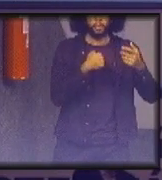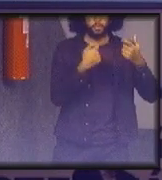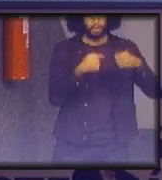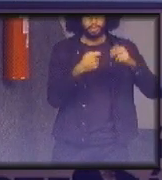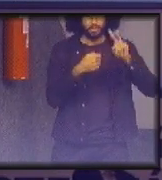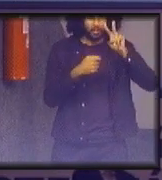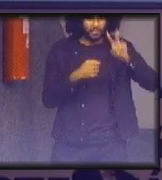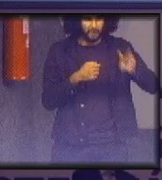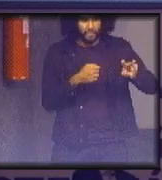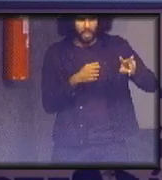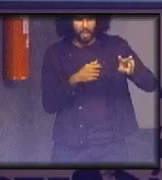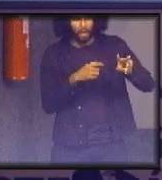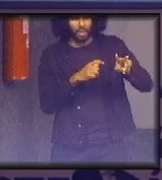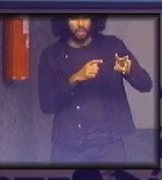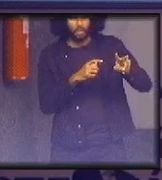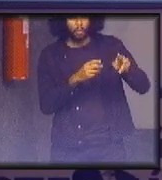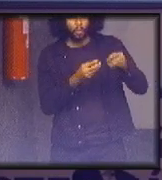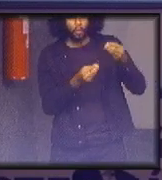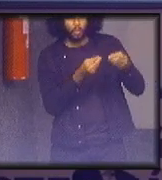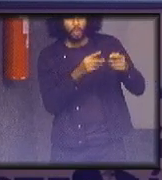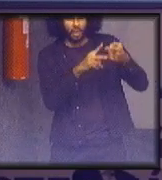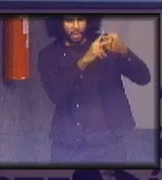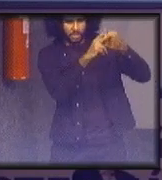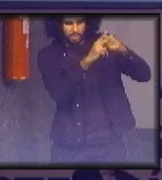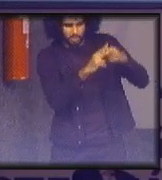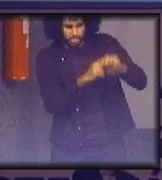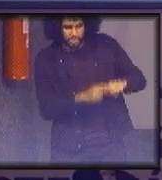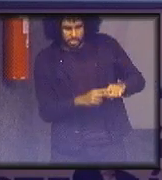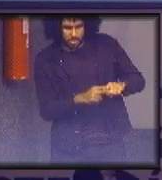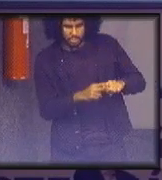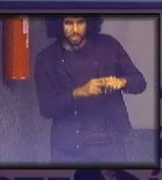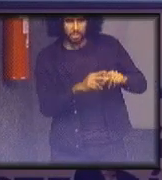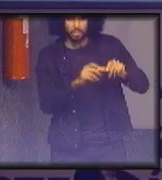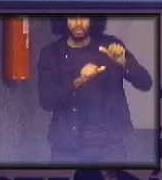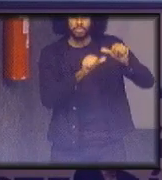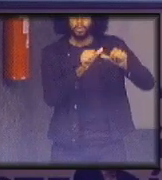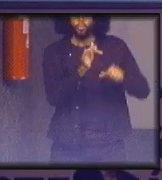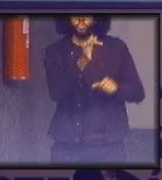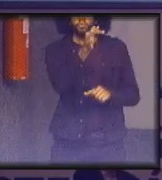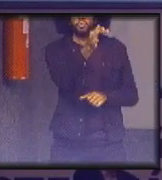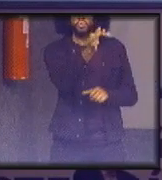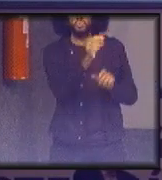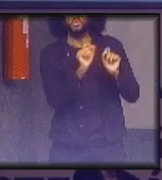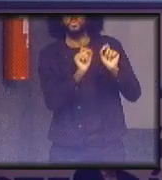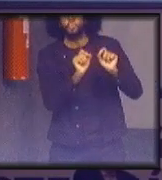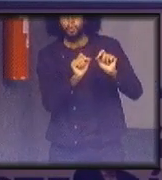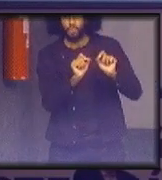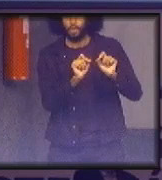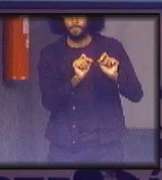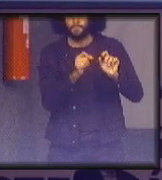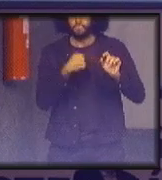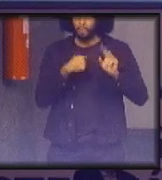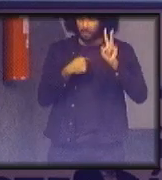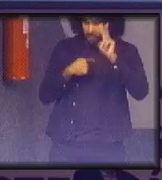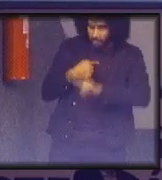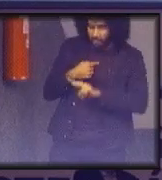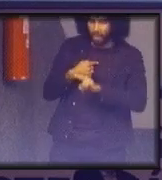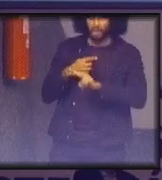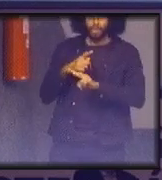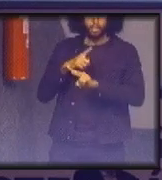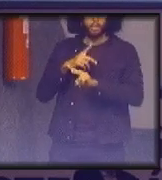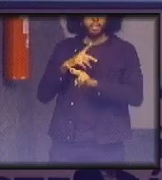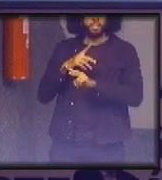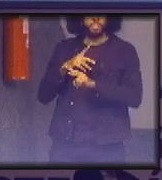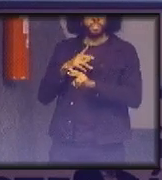obsolescência o que que essa modificação vai tornar obsoleto eu tenho que olhar a recuperação